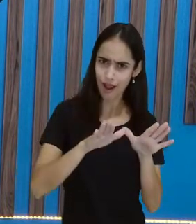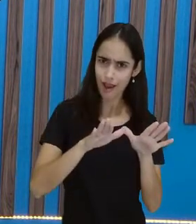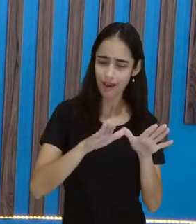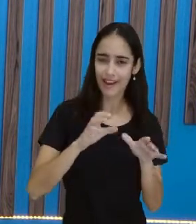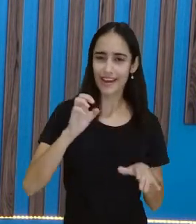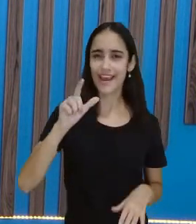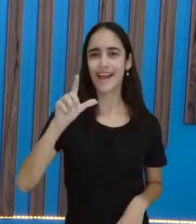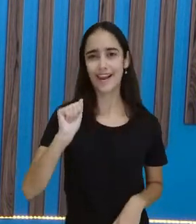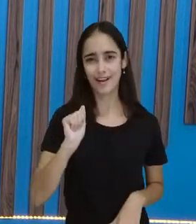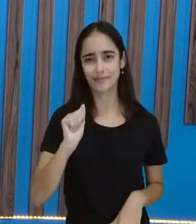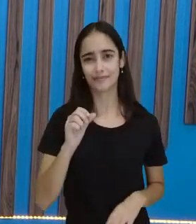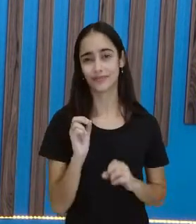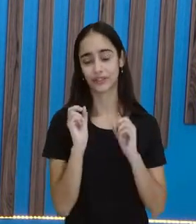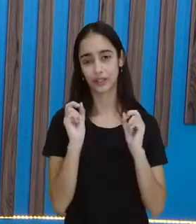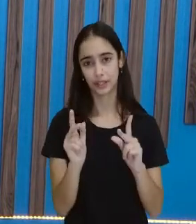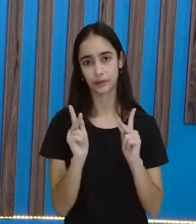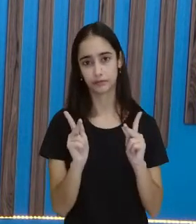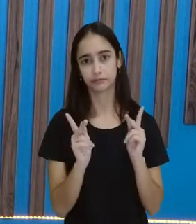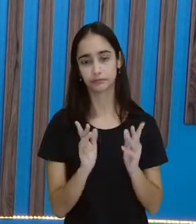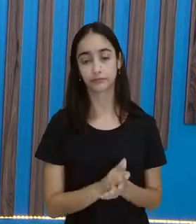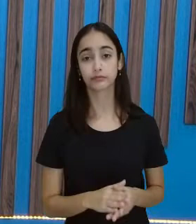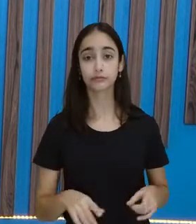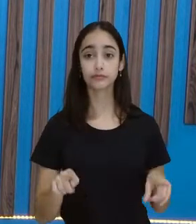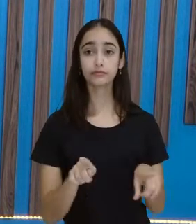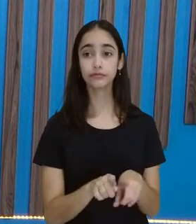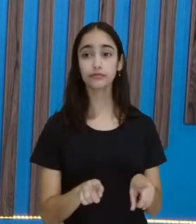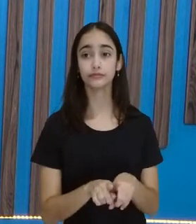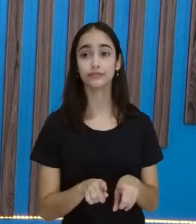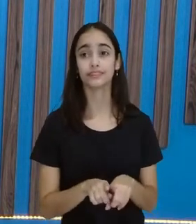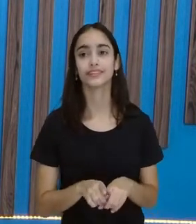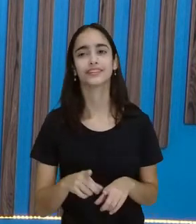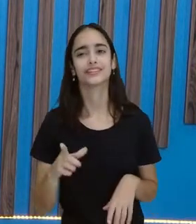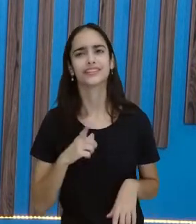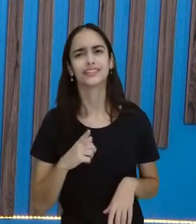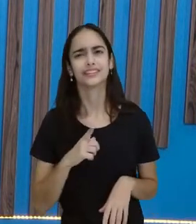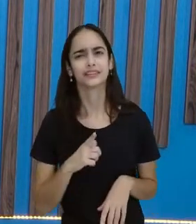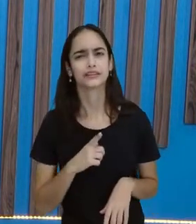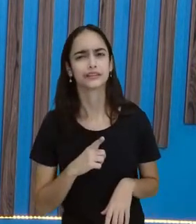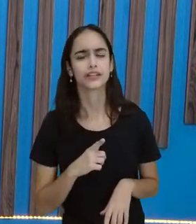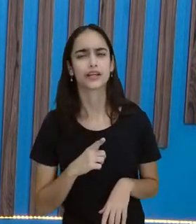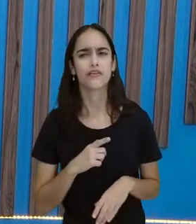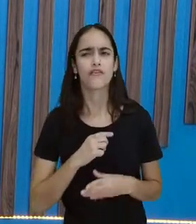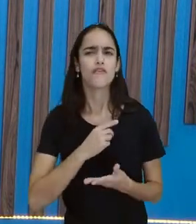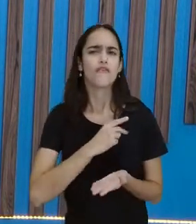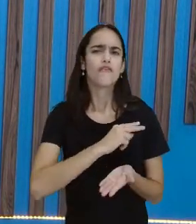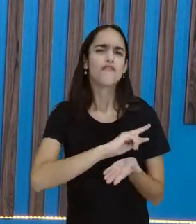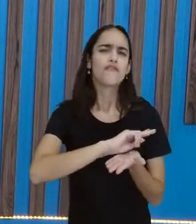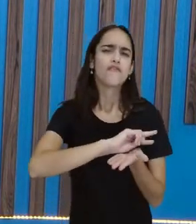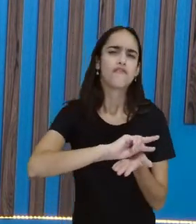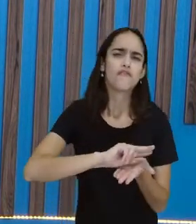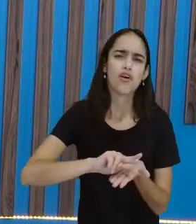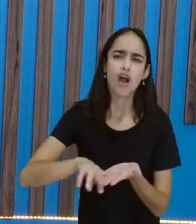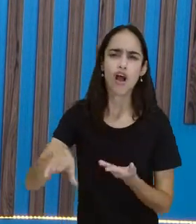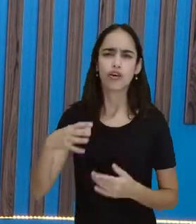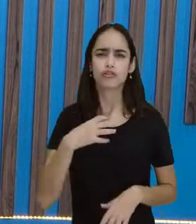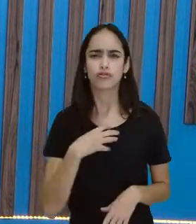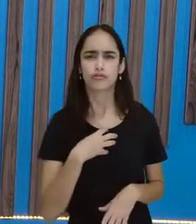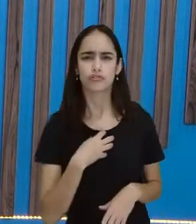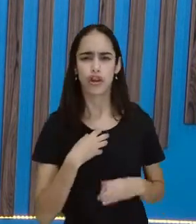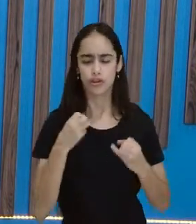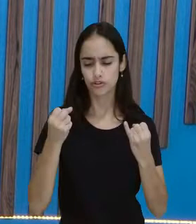várias versões para a mesma fábula. Porque, gente, se a fábula surgiu há